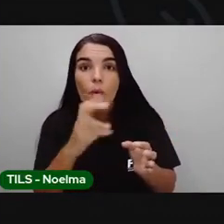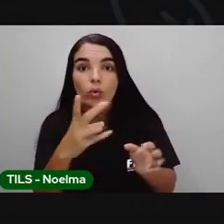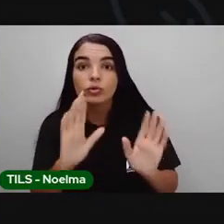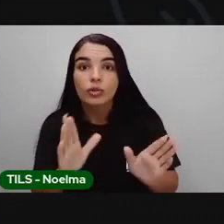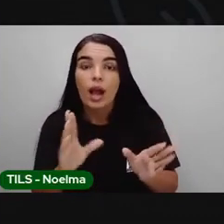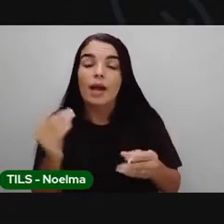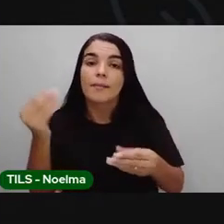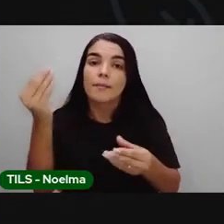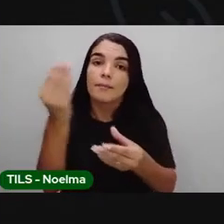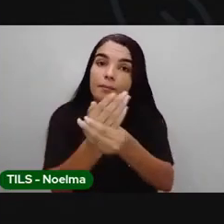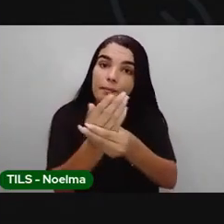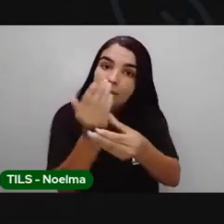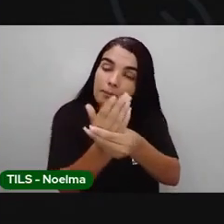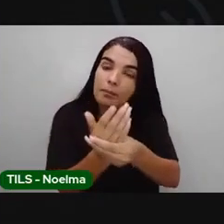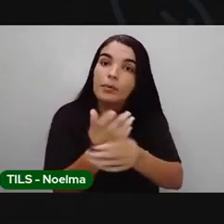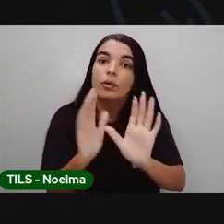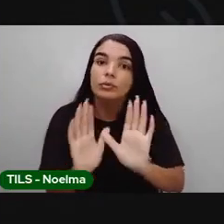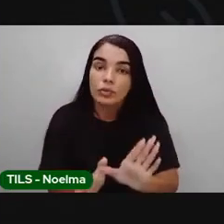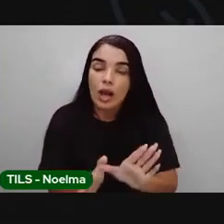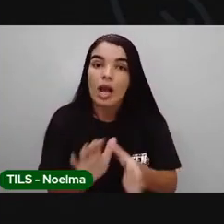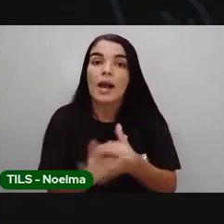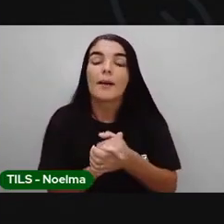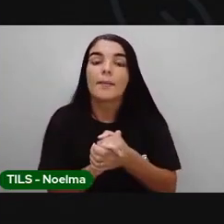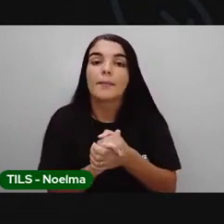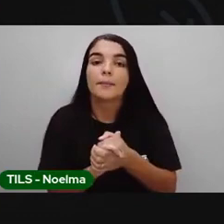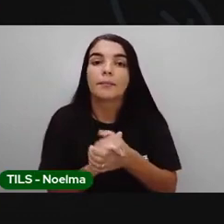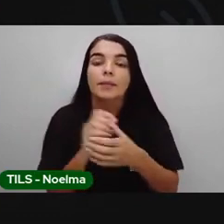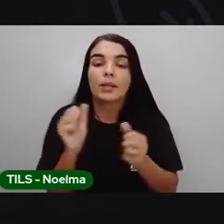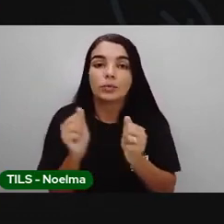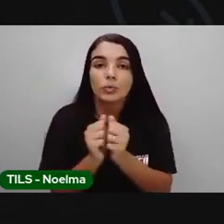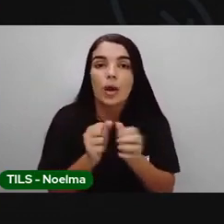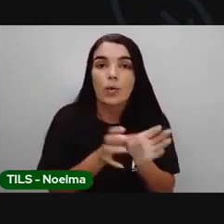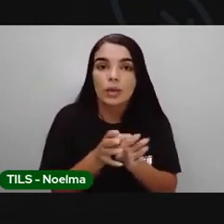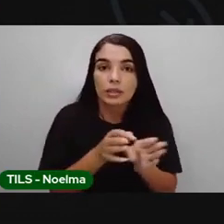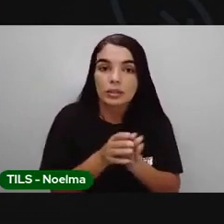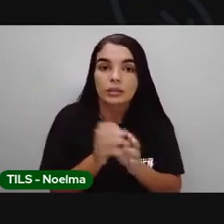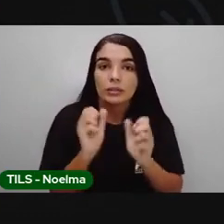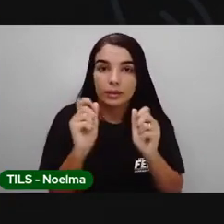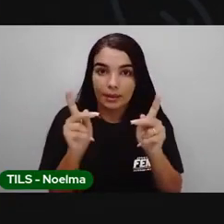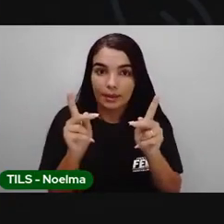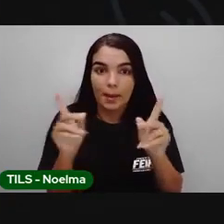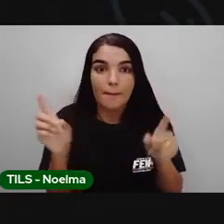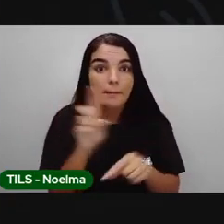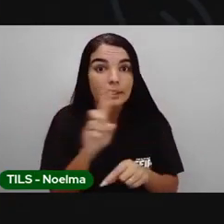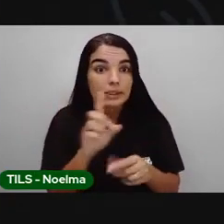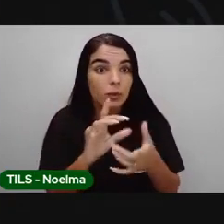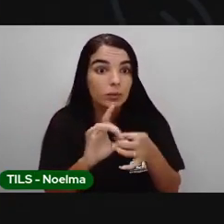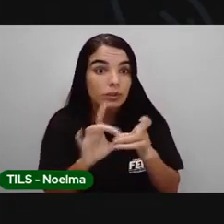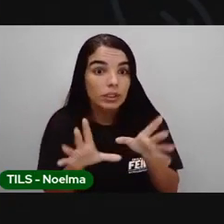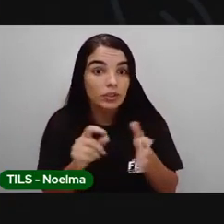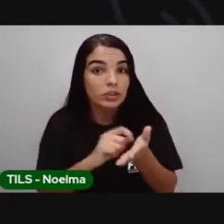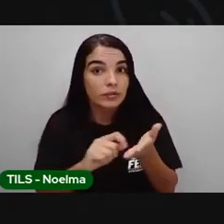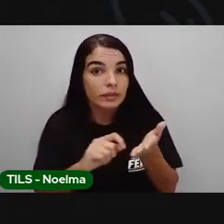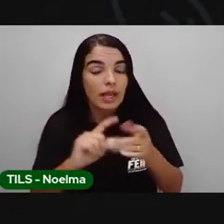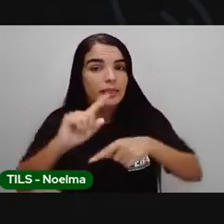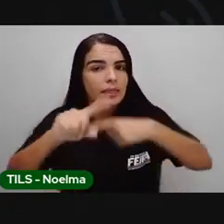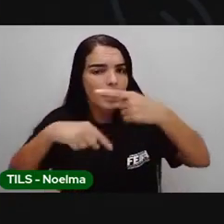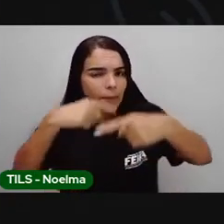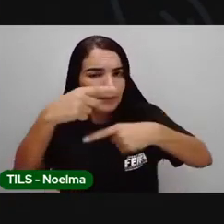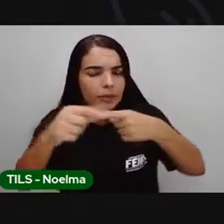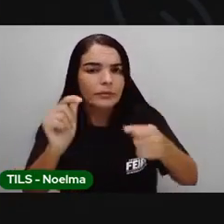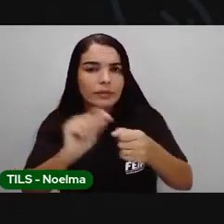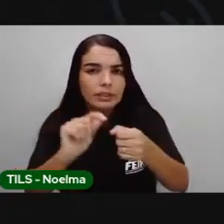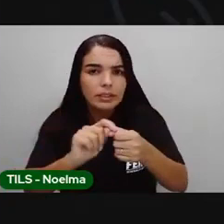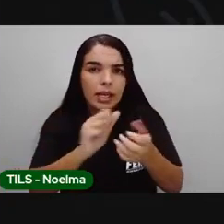no bloco, né? A anexa aí junto com as orientações, certo? Mas não deixem de fazer. E depois de fazer as